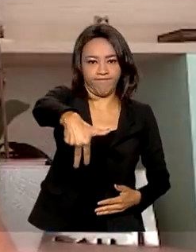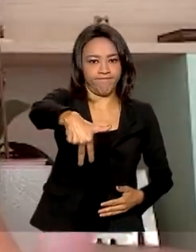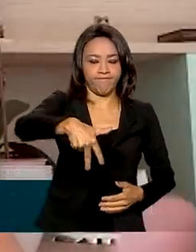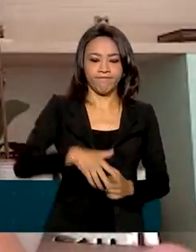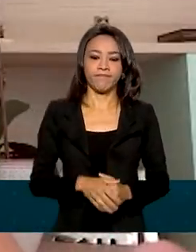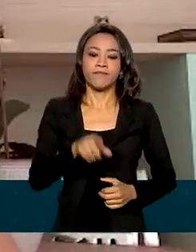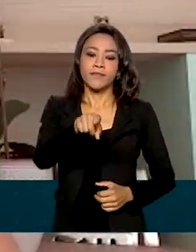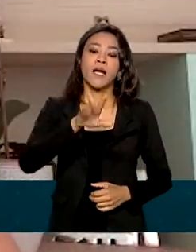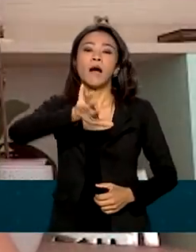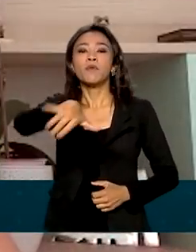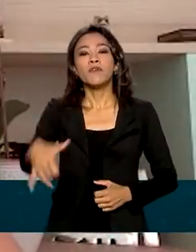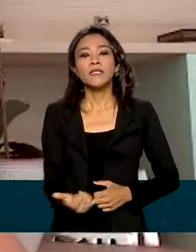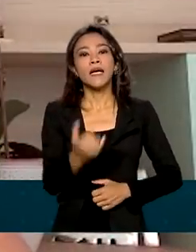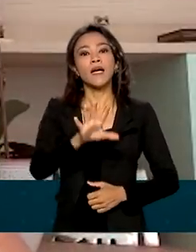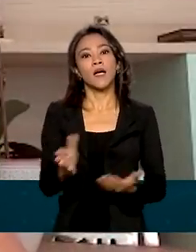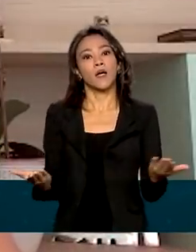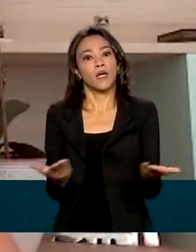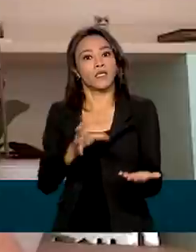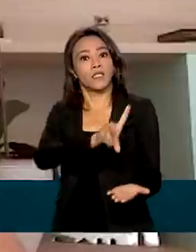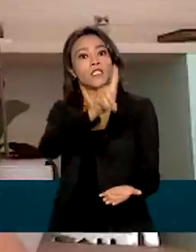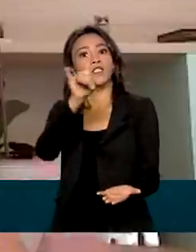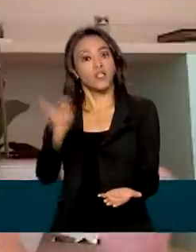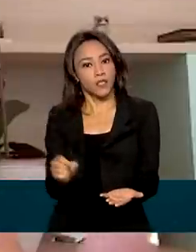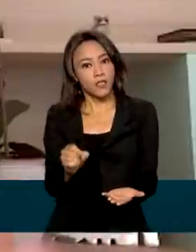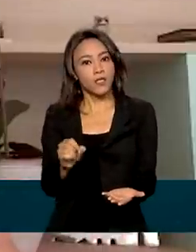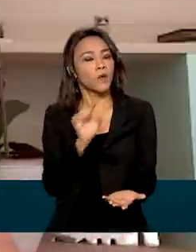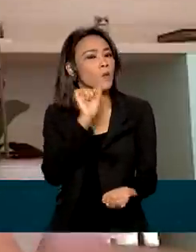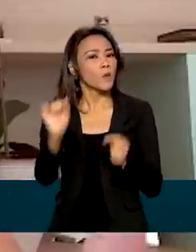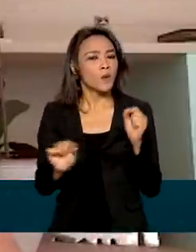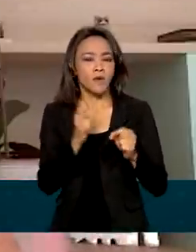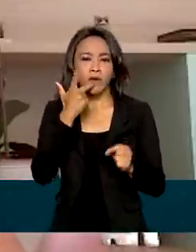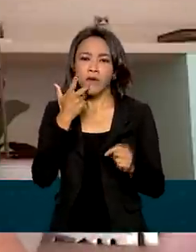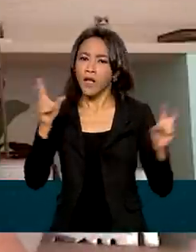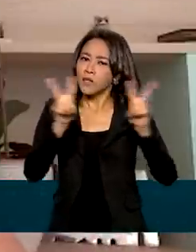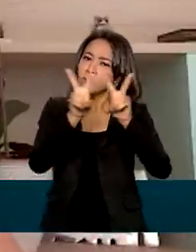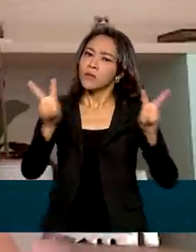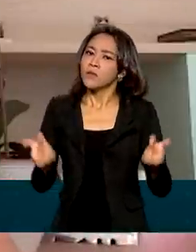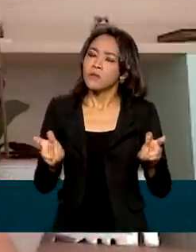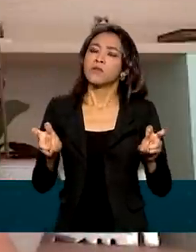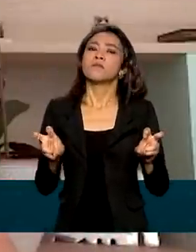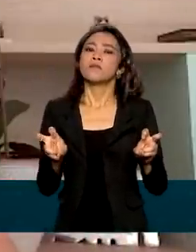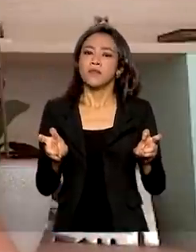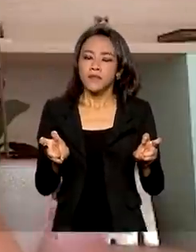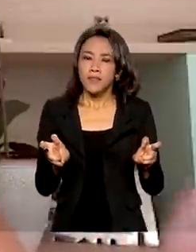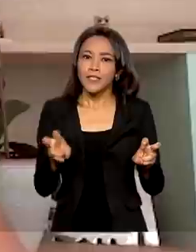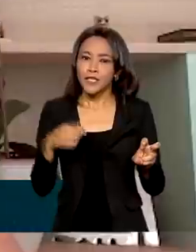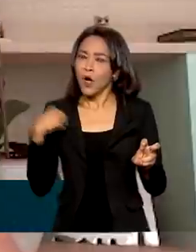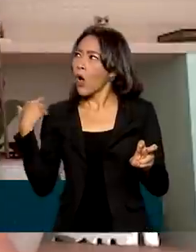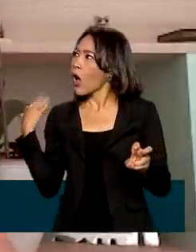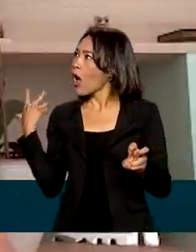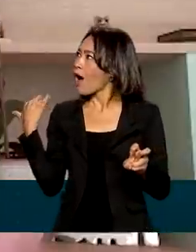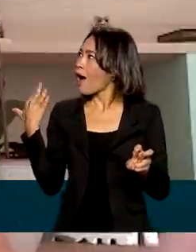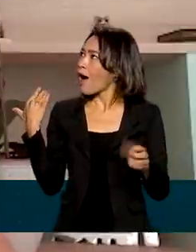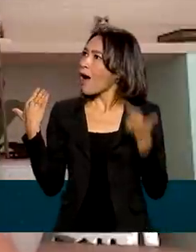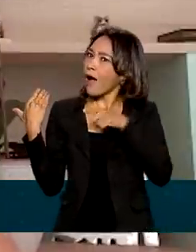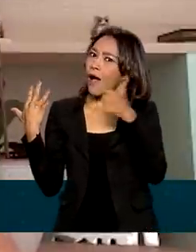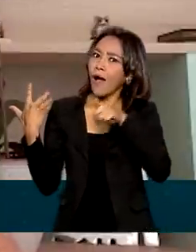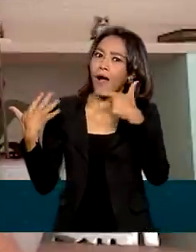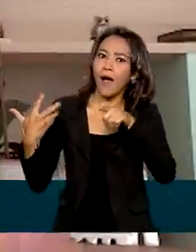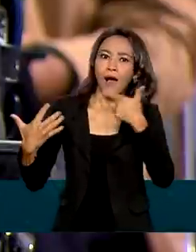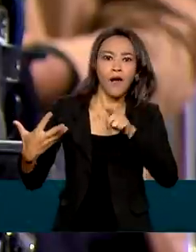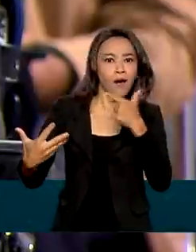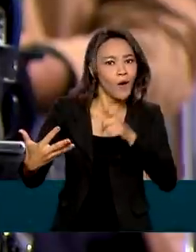esse dia e esse espaço realmente para falarmos de quanto já conquistamos, em tantos